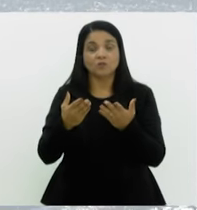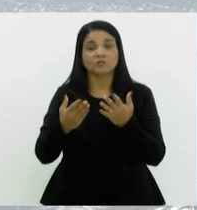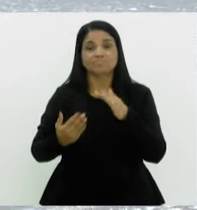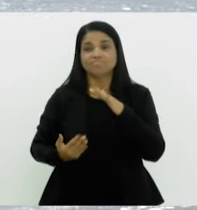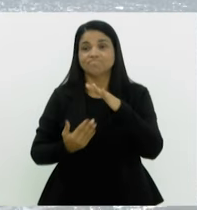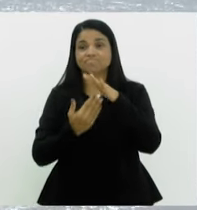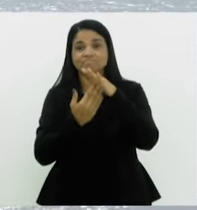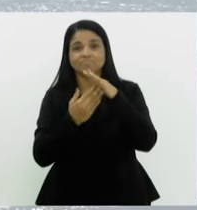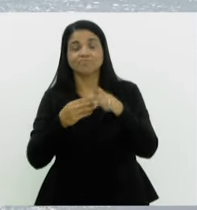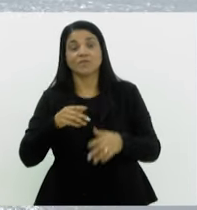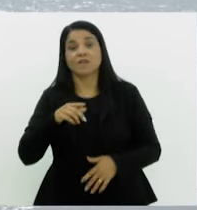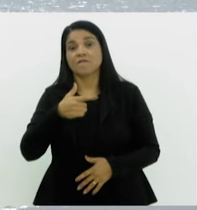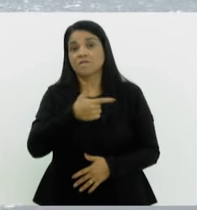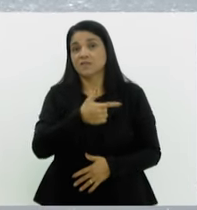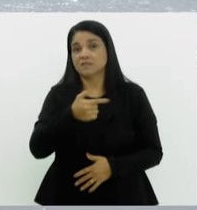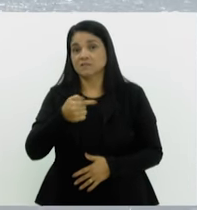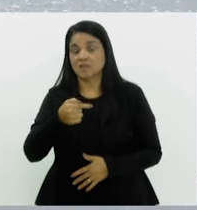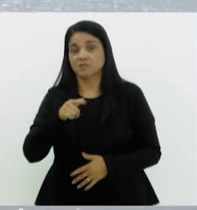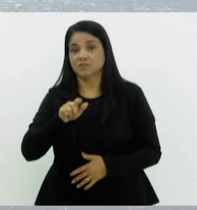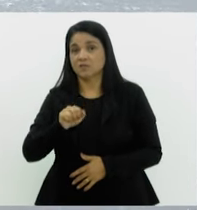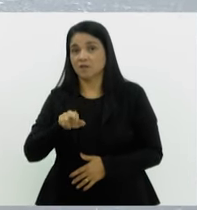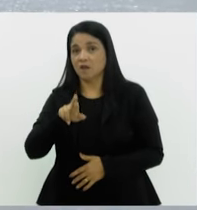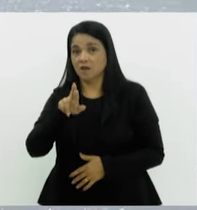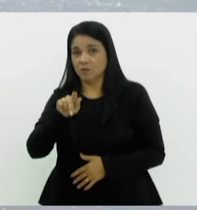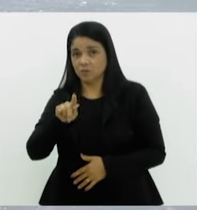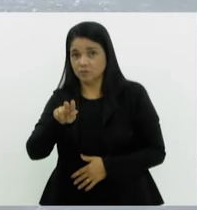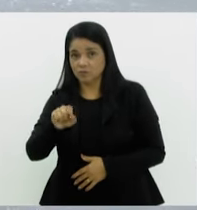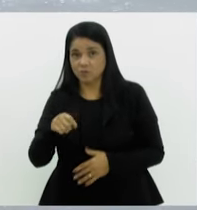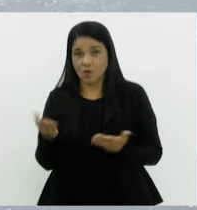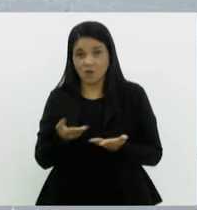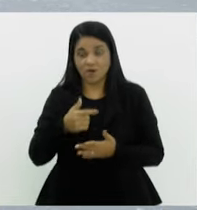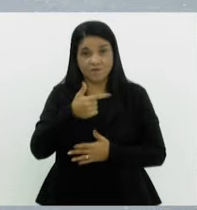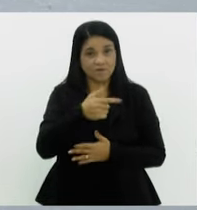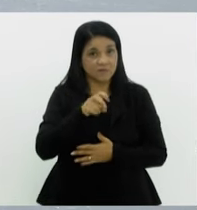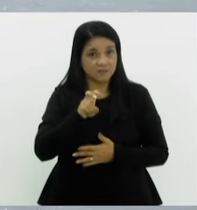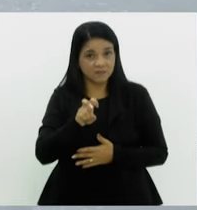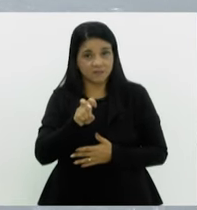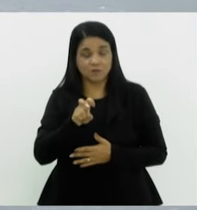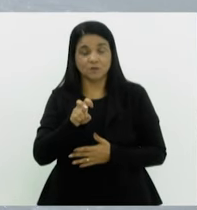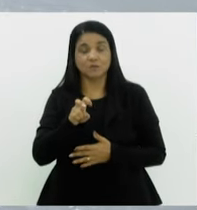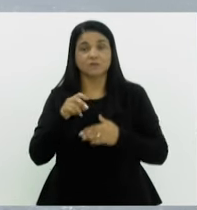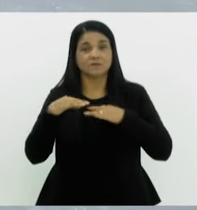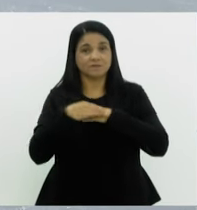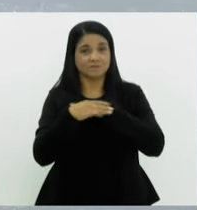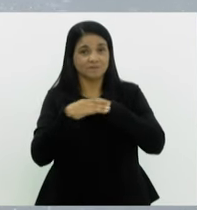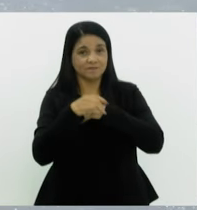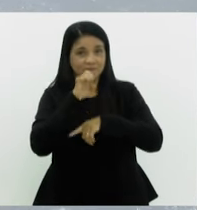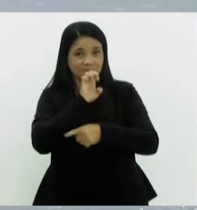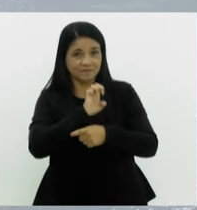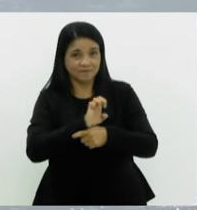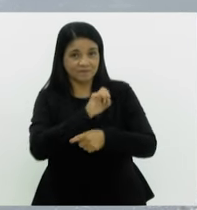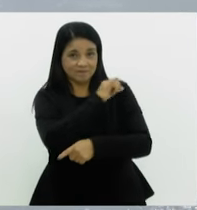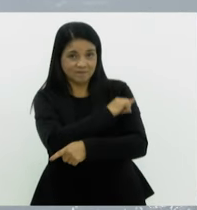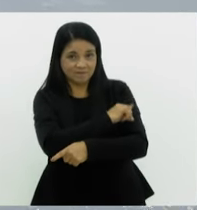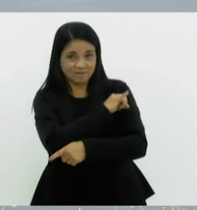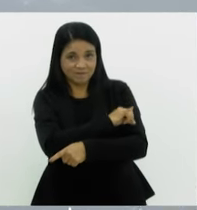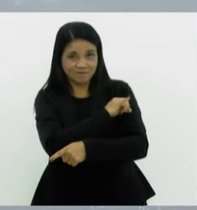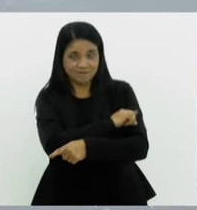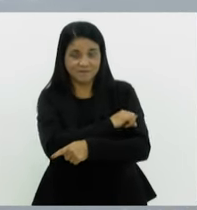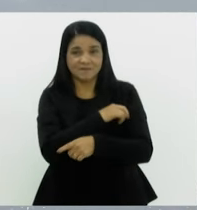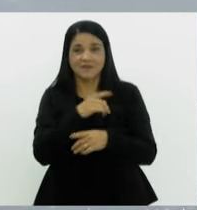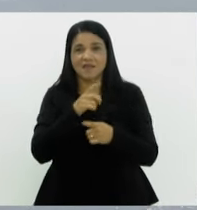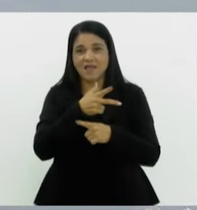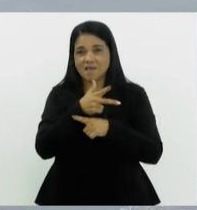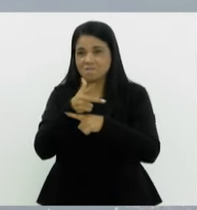27 graus. Nesse momento, 25 graus aqui na cidade do Rio de Janeiro. Você continua aí com